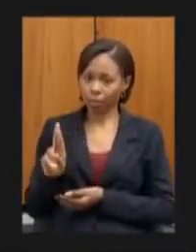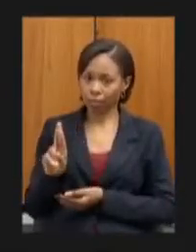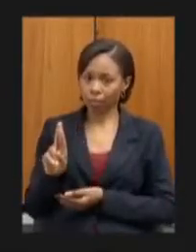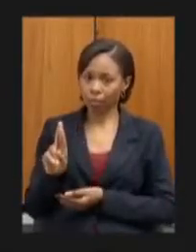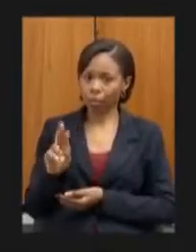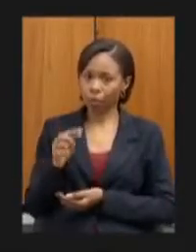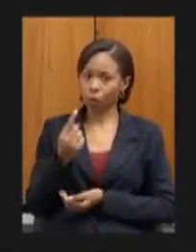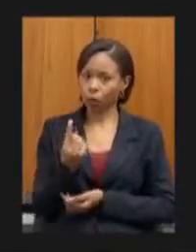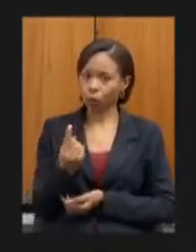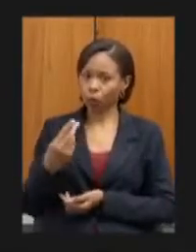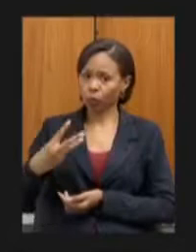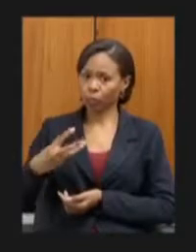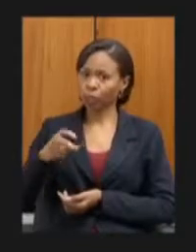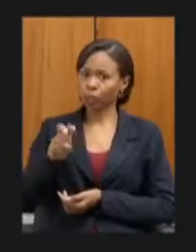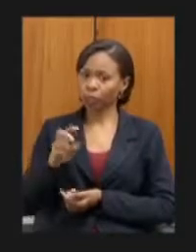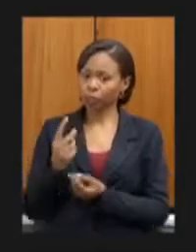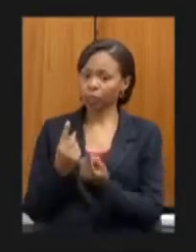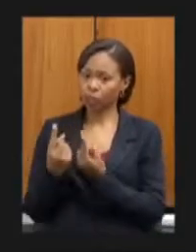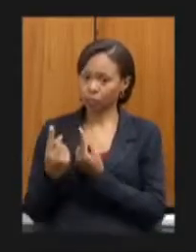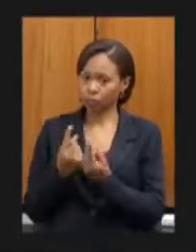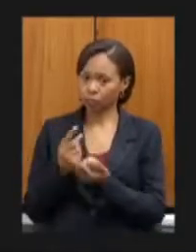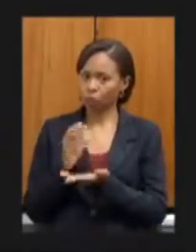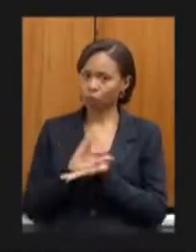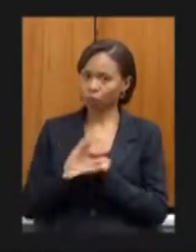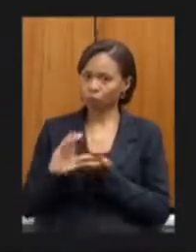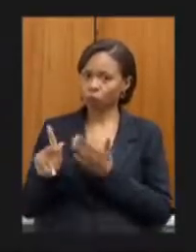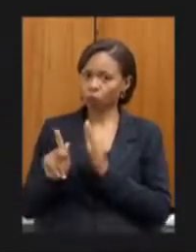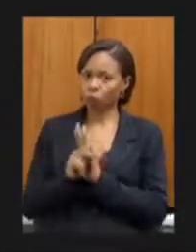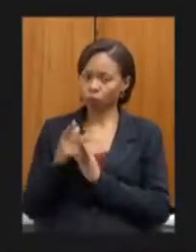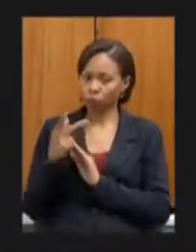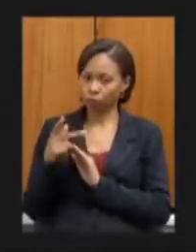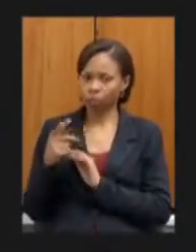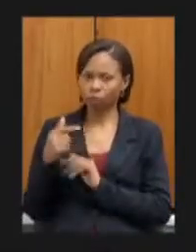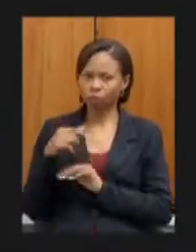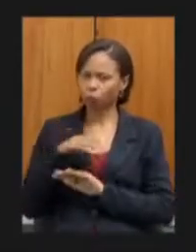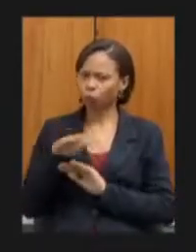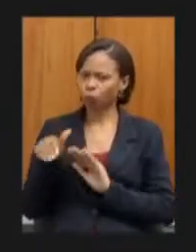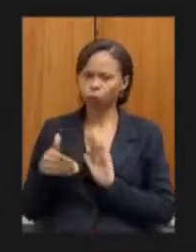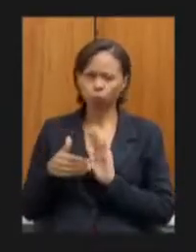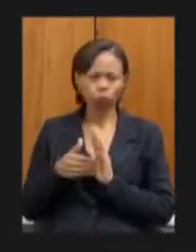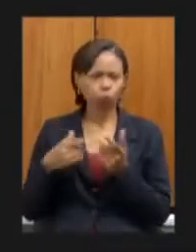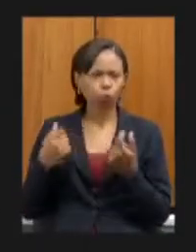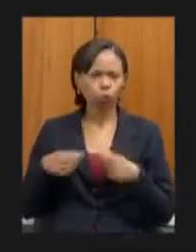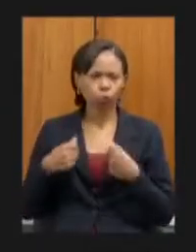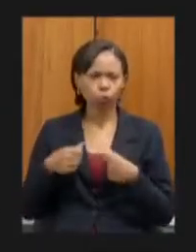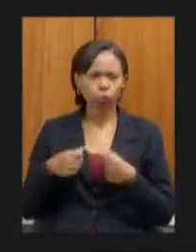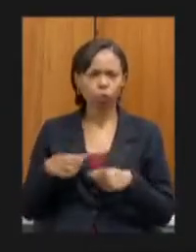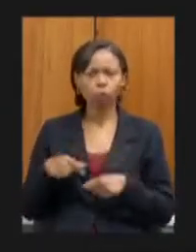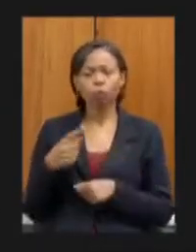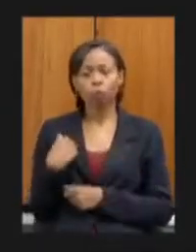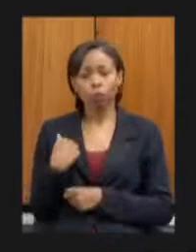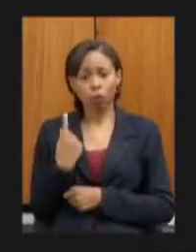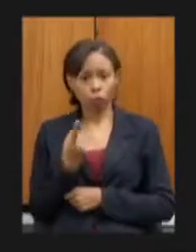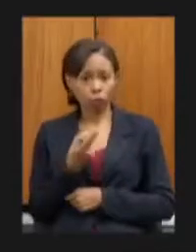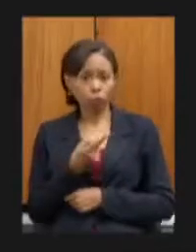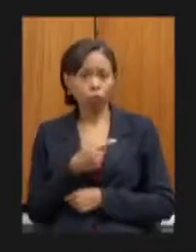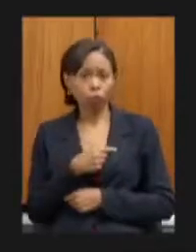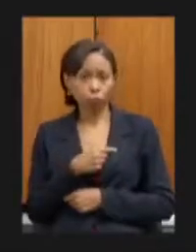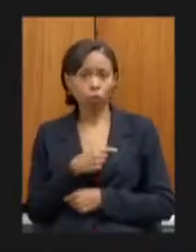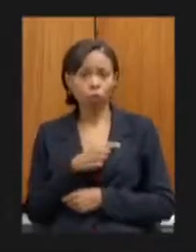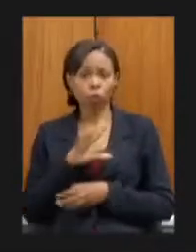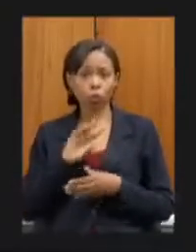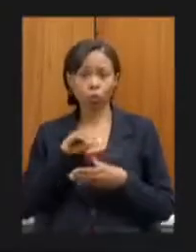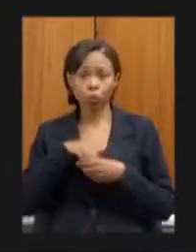dos recursos que vieram de lá e portanto tudo aquilo que foi necessário nós colocamos na na